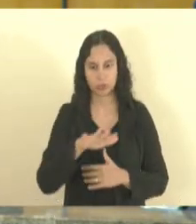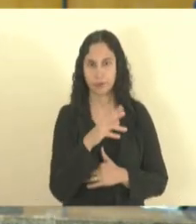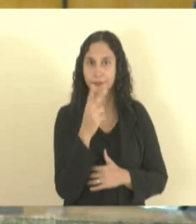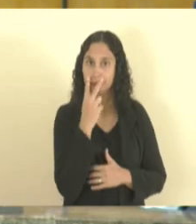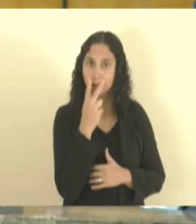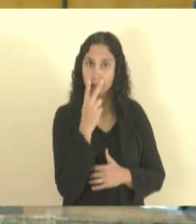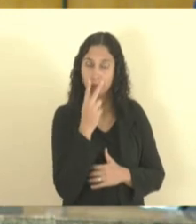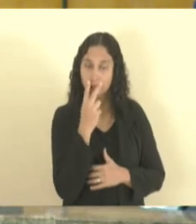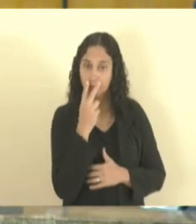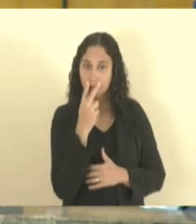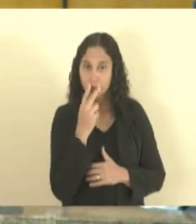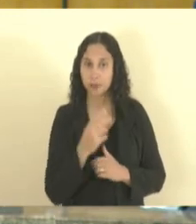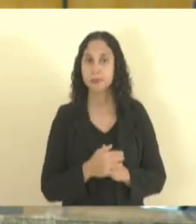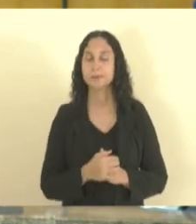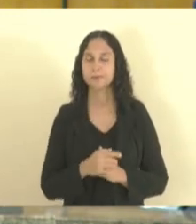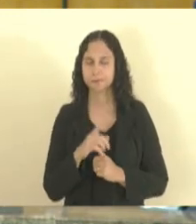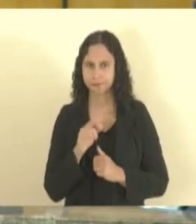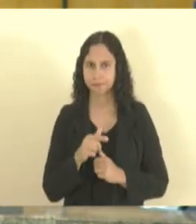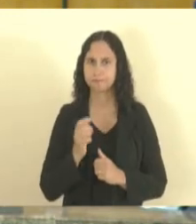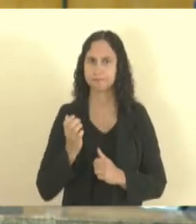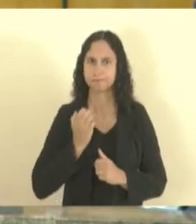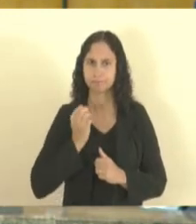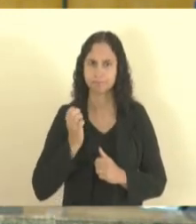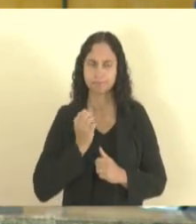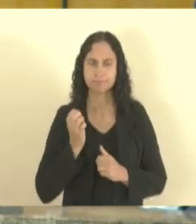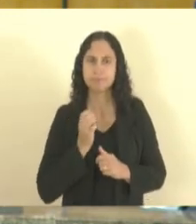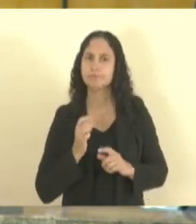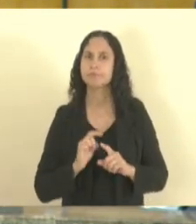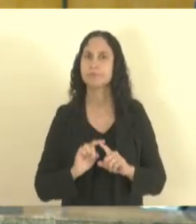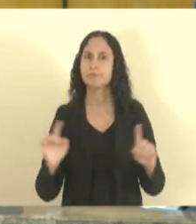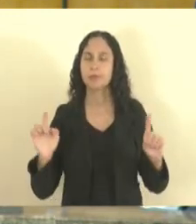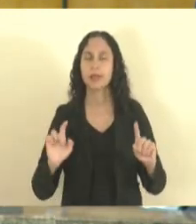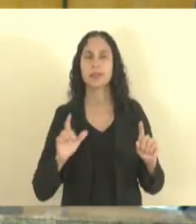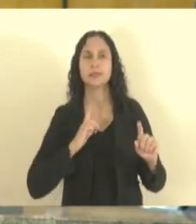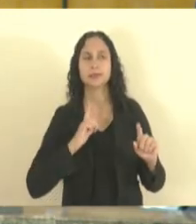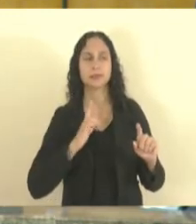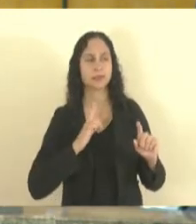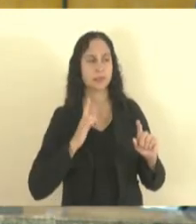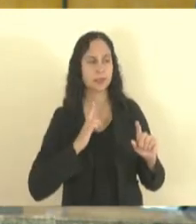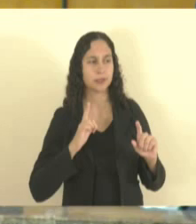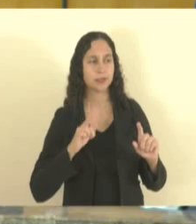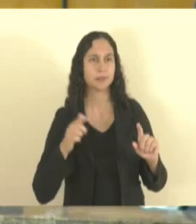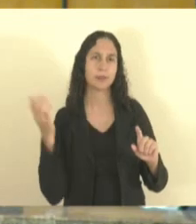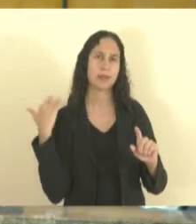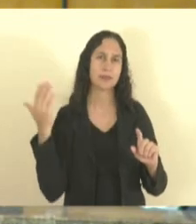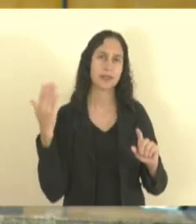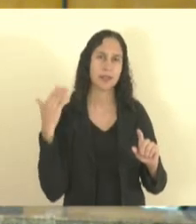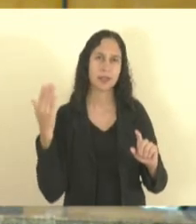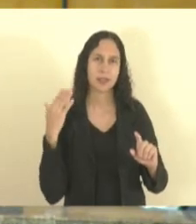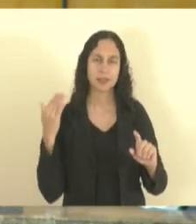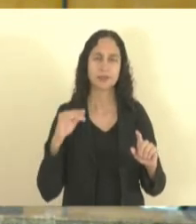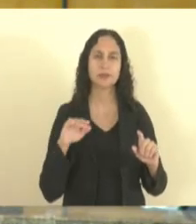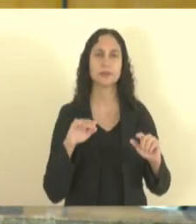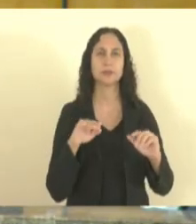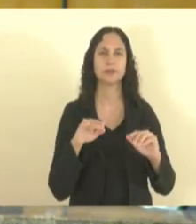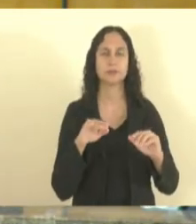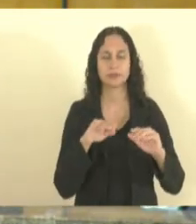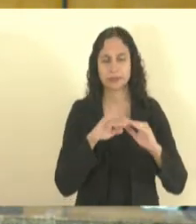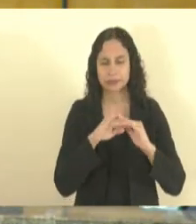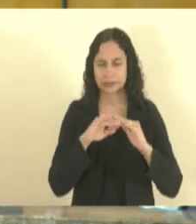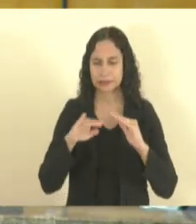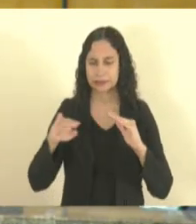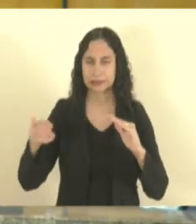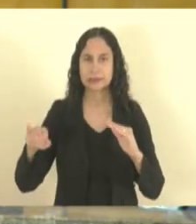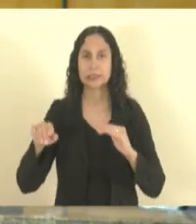uma uma estagnação econômica vivemos por muitos anos uma estagnação econômica no